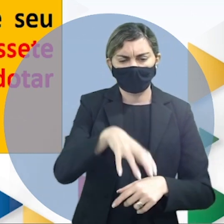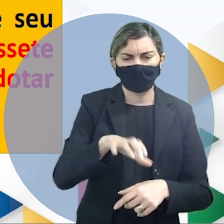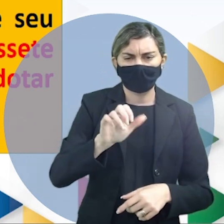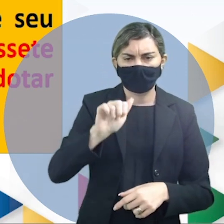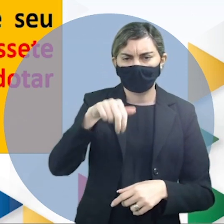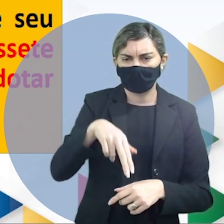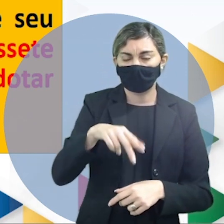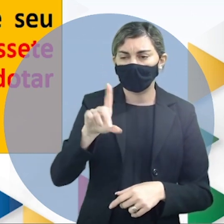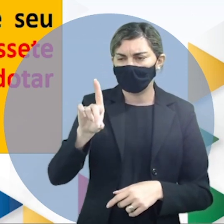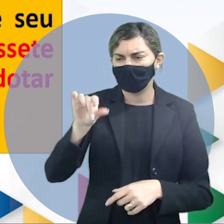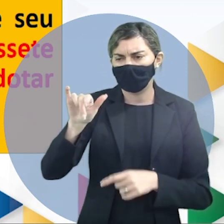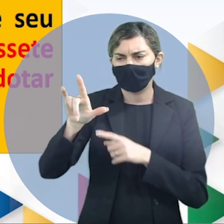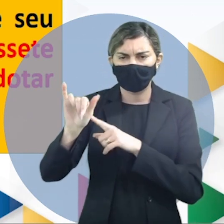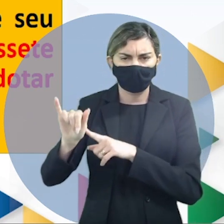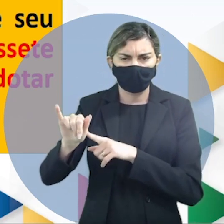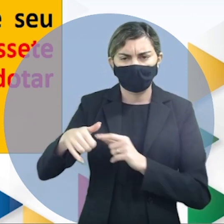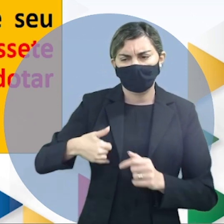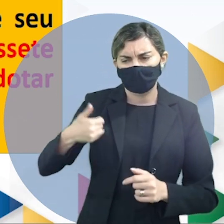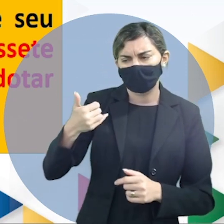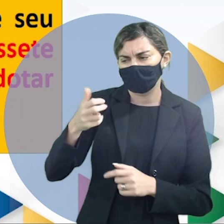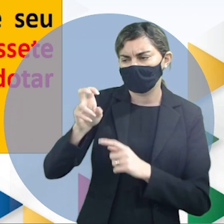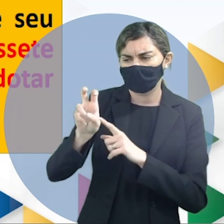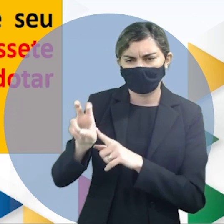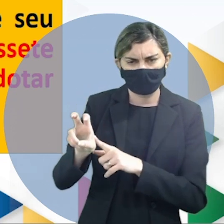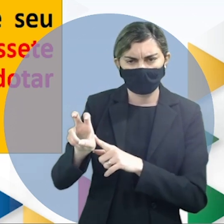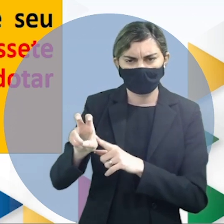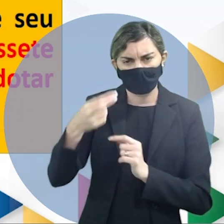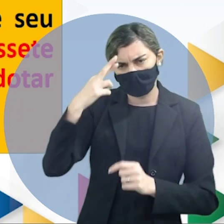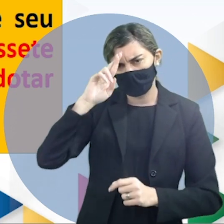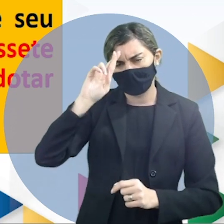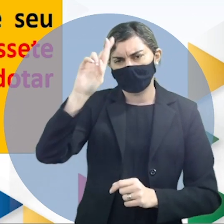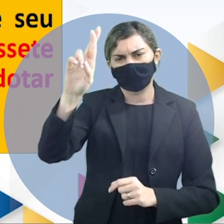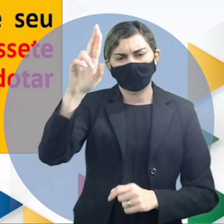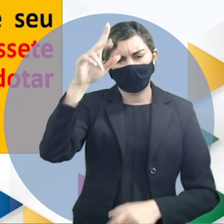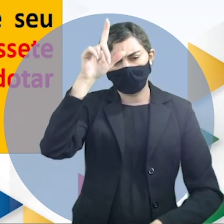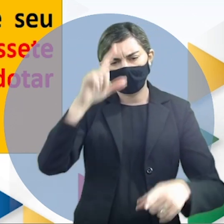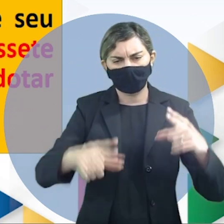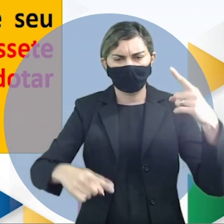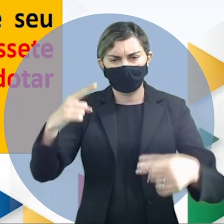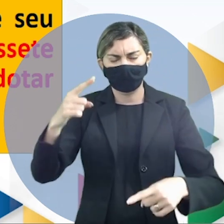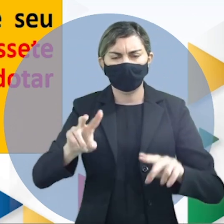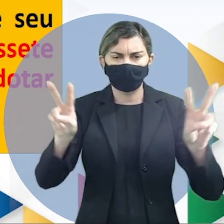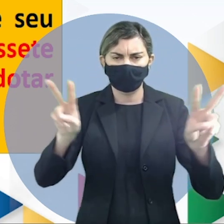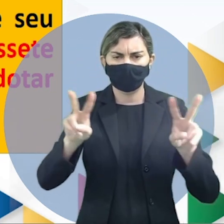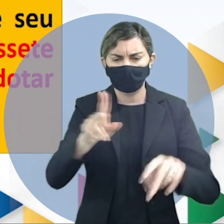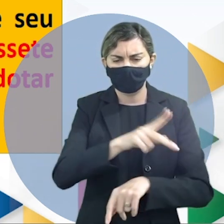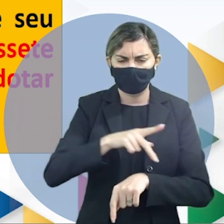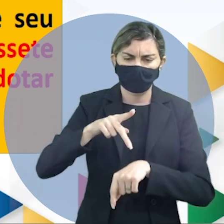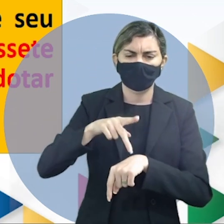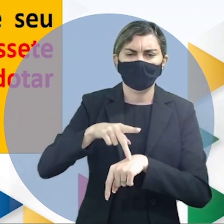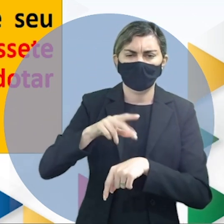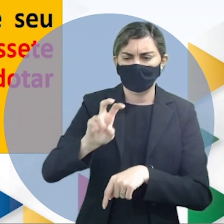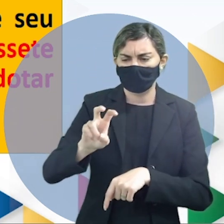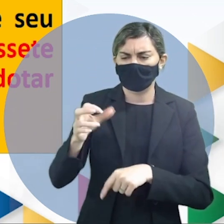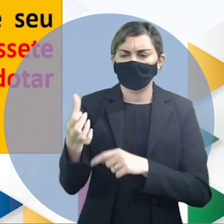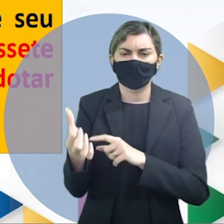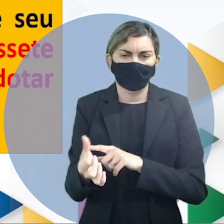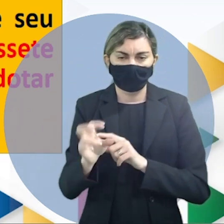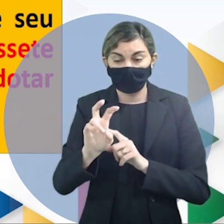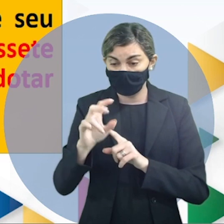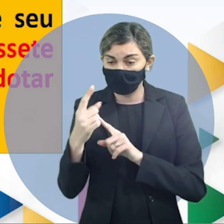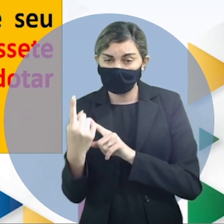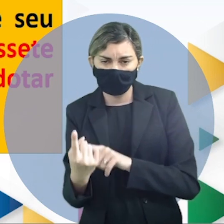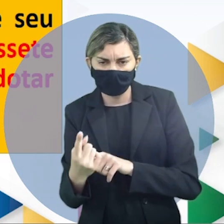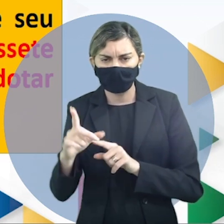Dalai com apenas 15 anos assume o poder político do país em 51